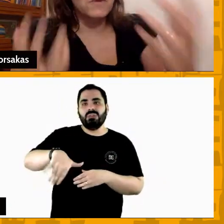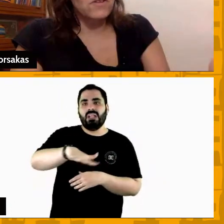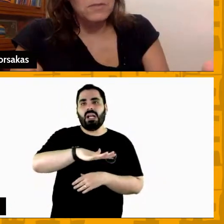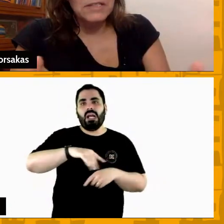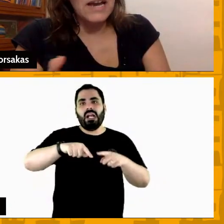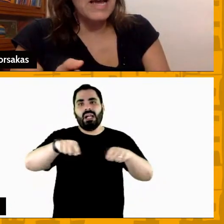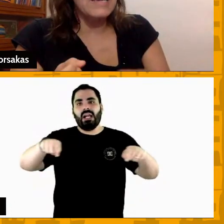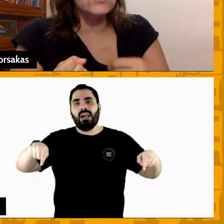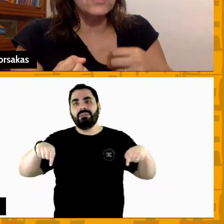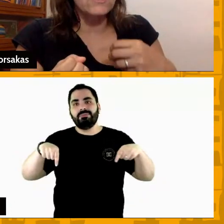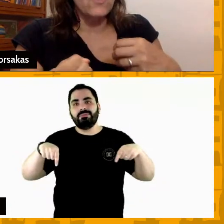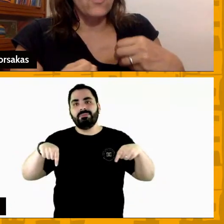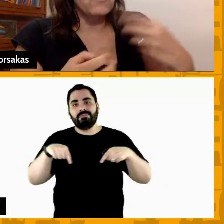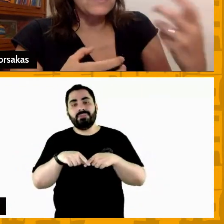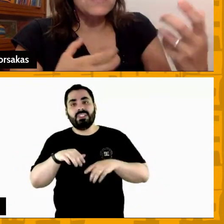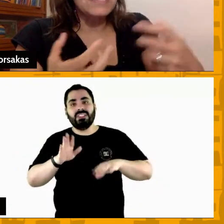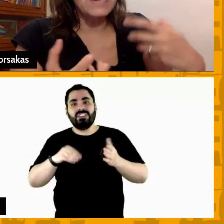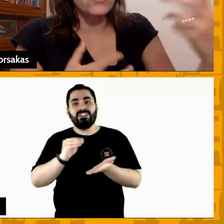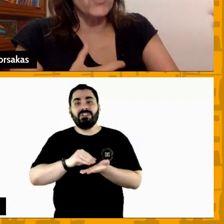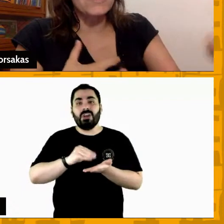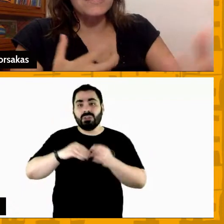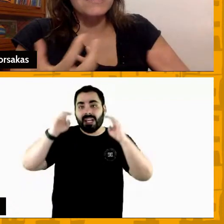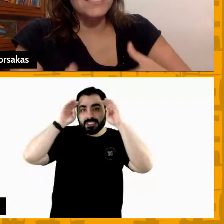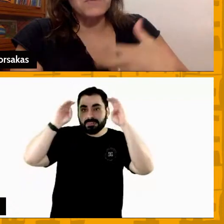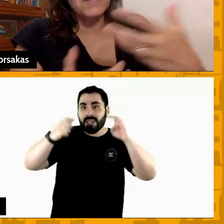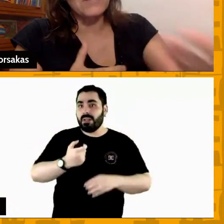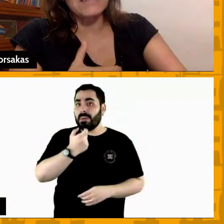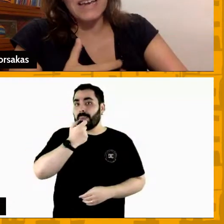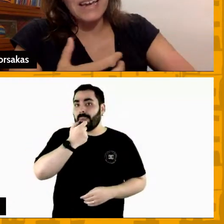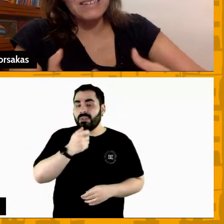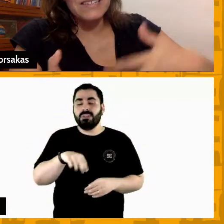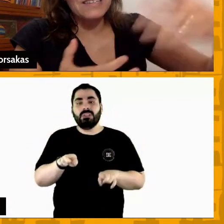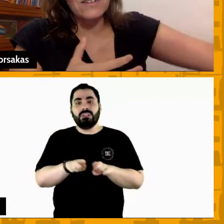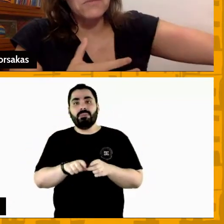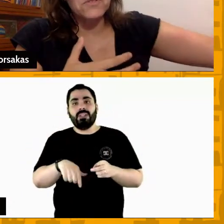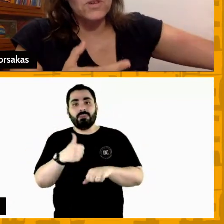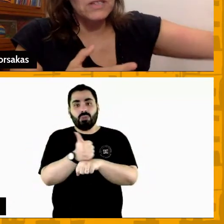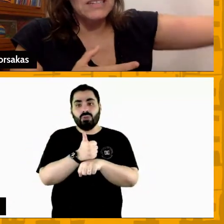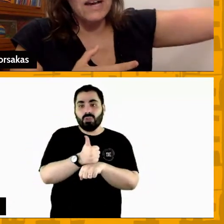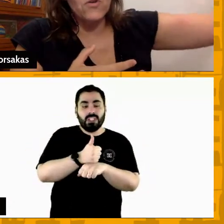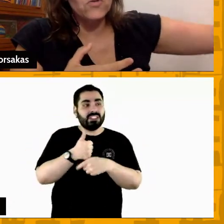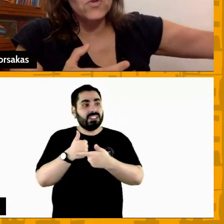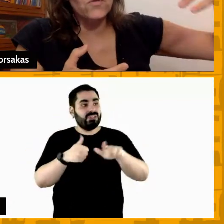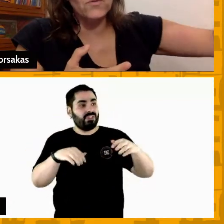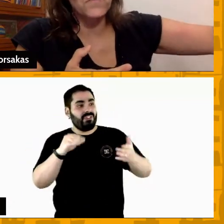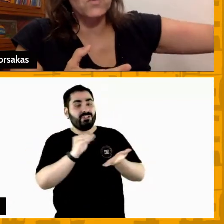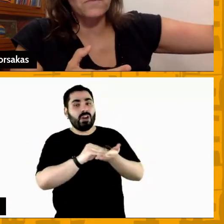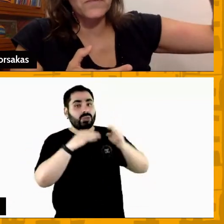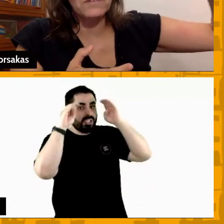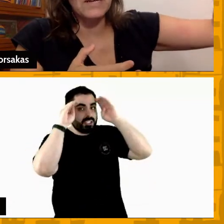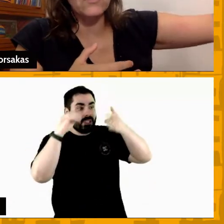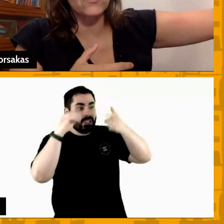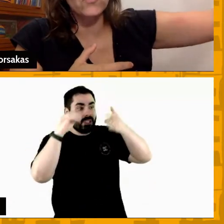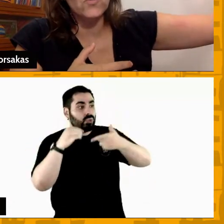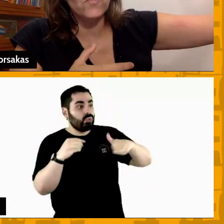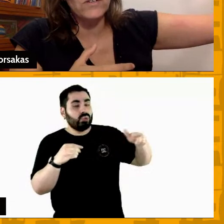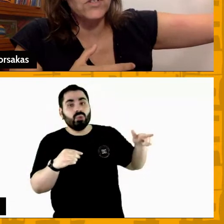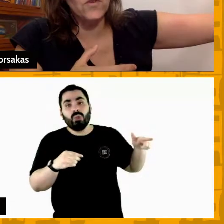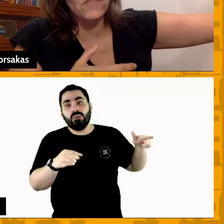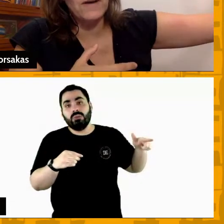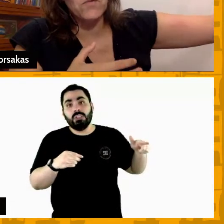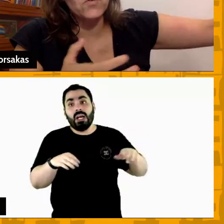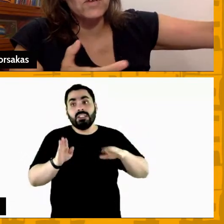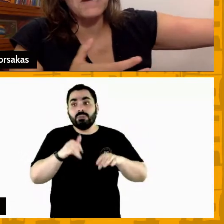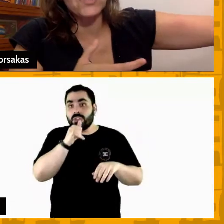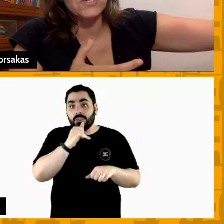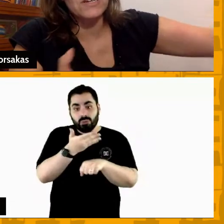desrespeito à arbitragem ou muitas vezes treinadores que desrespeitam atletas eu lembro do atleta russo o treinador russo